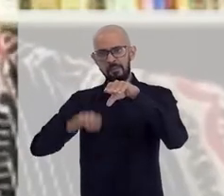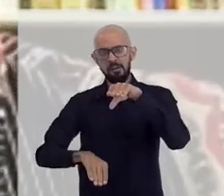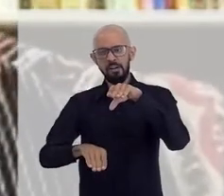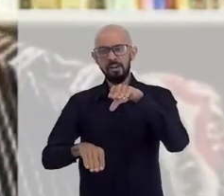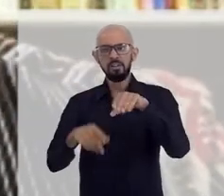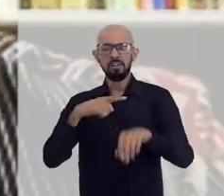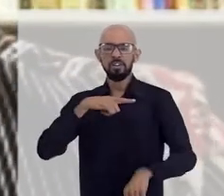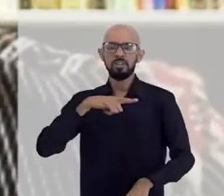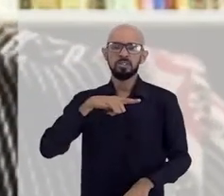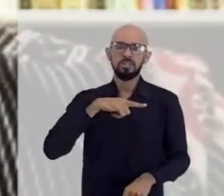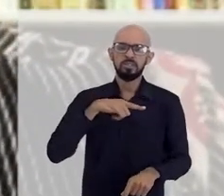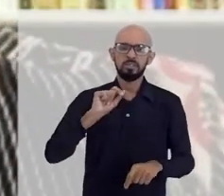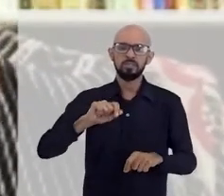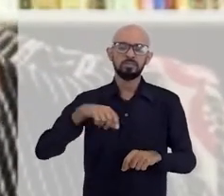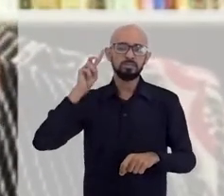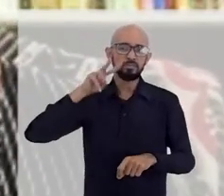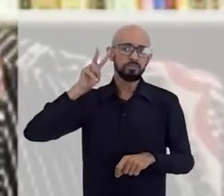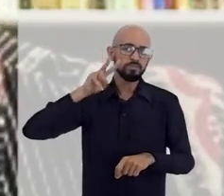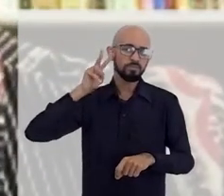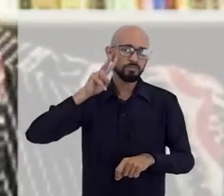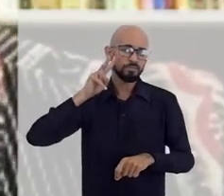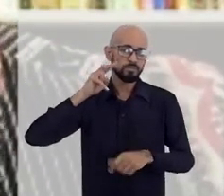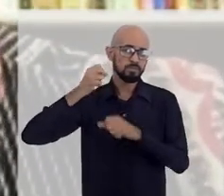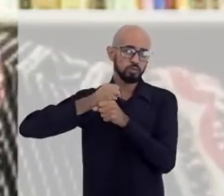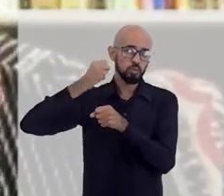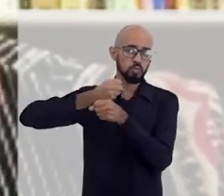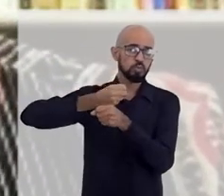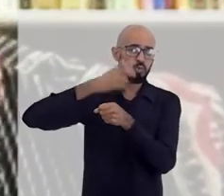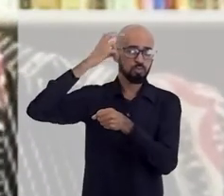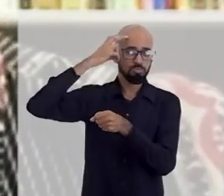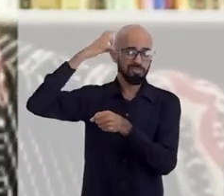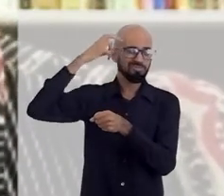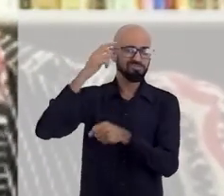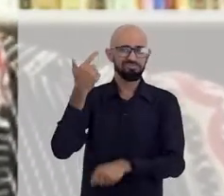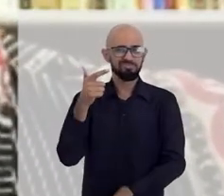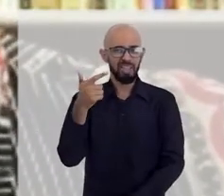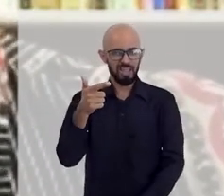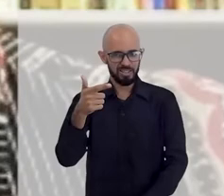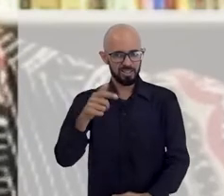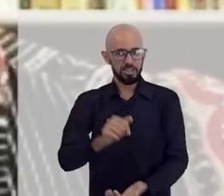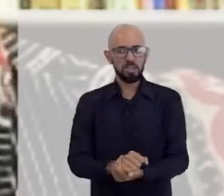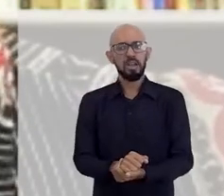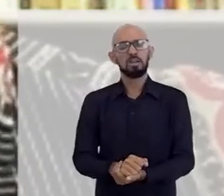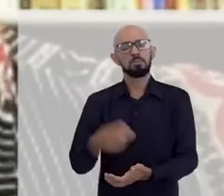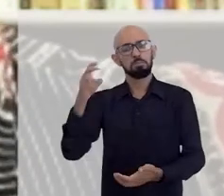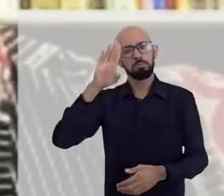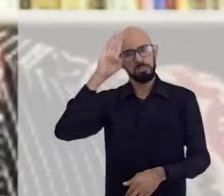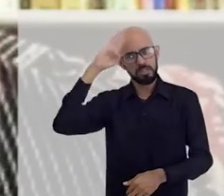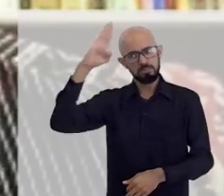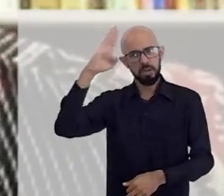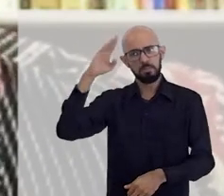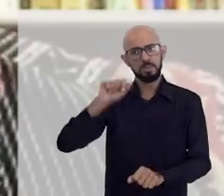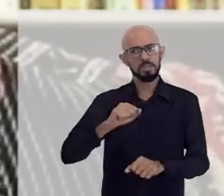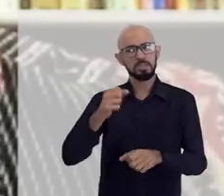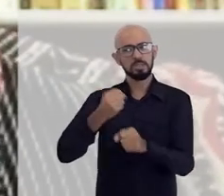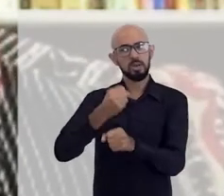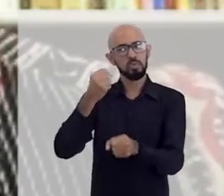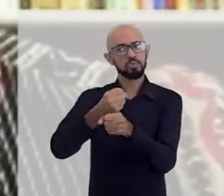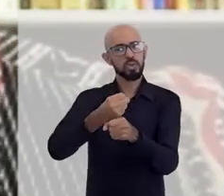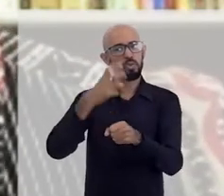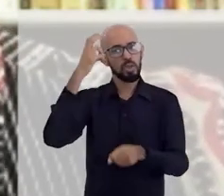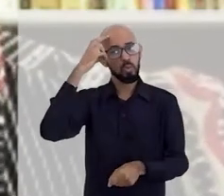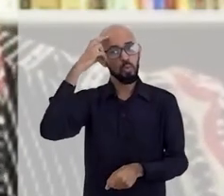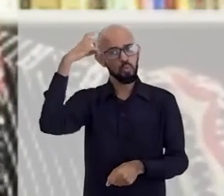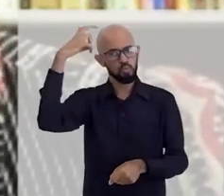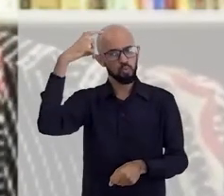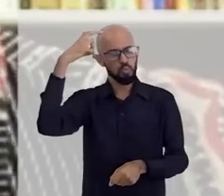tem um determinado... Não tem uma história de construção intelectual, enfim. Principalmente nessa questão da intelectualidade, que as pessoas negras